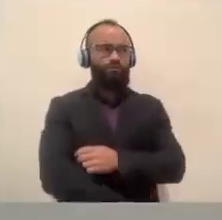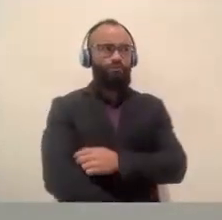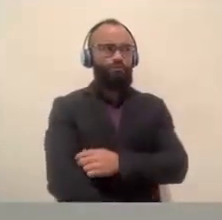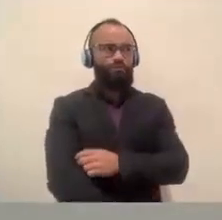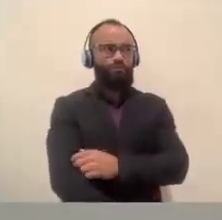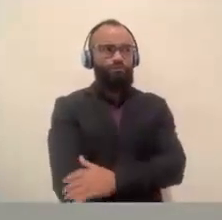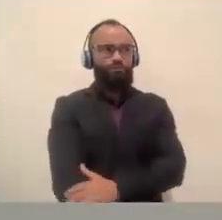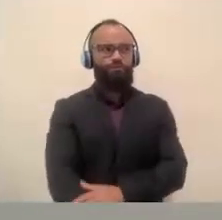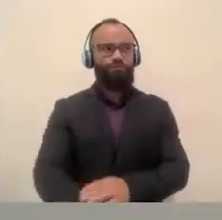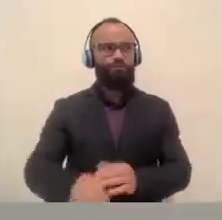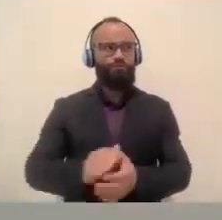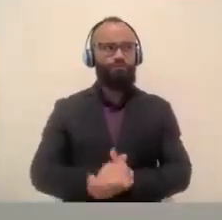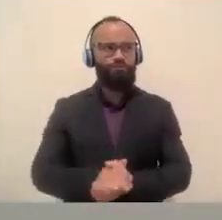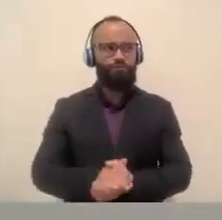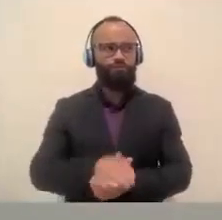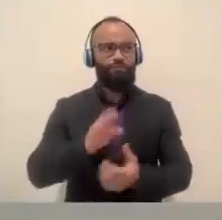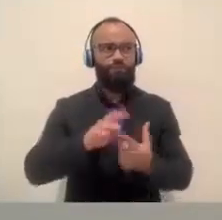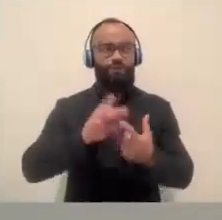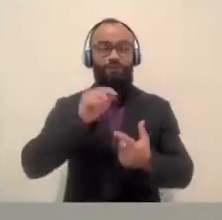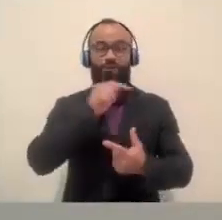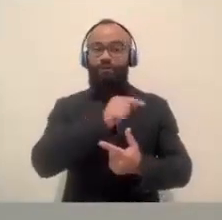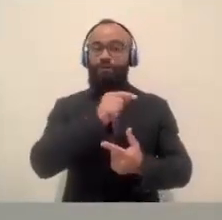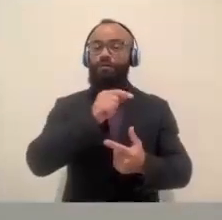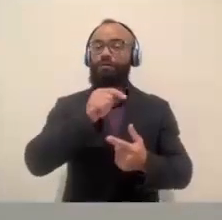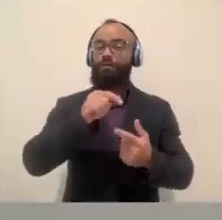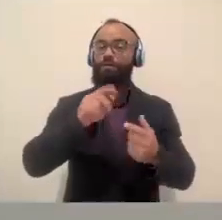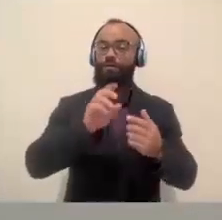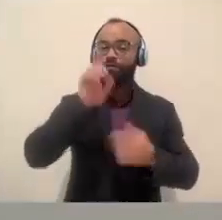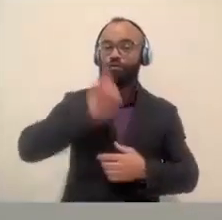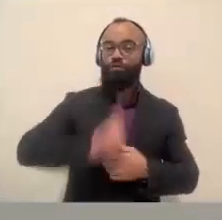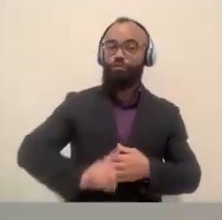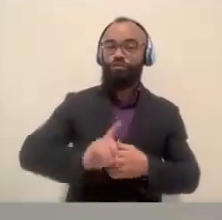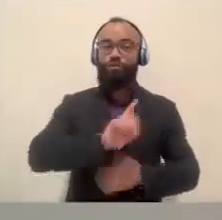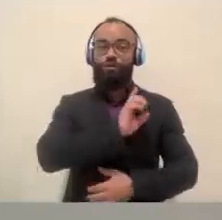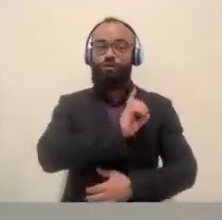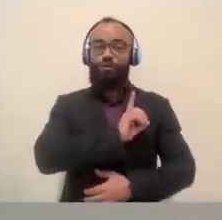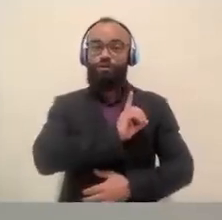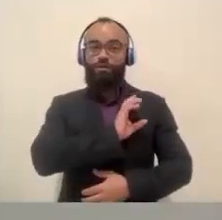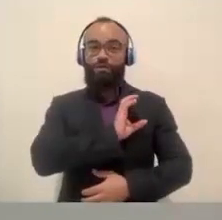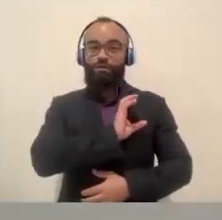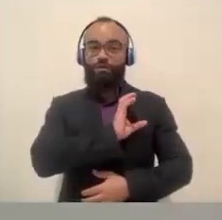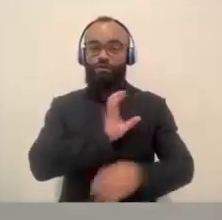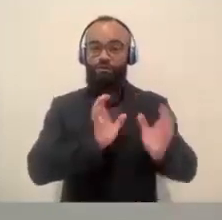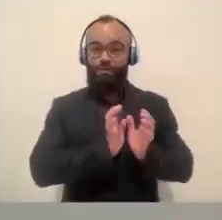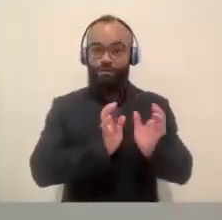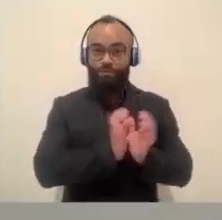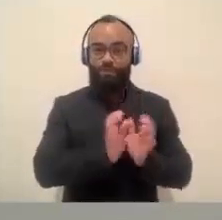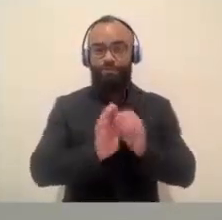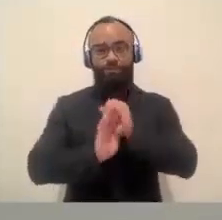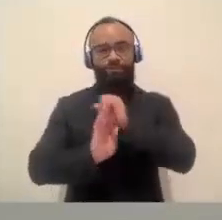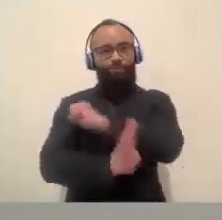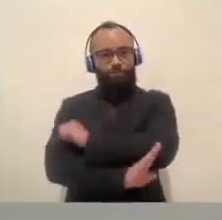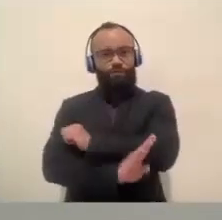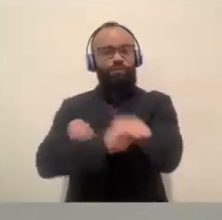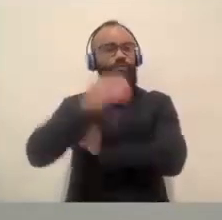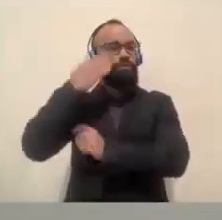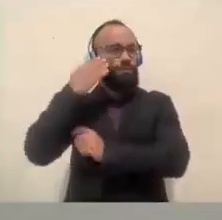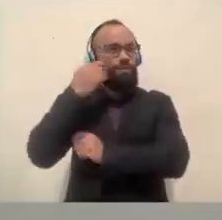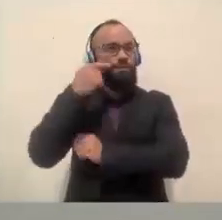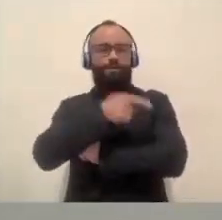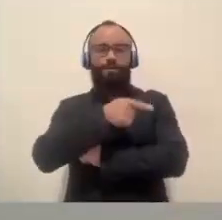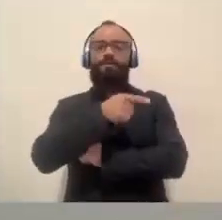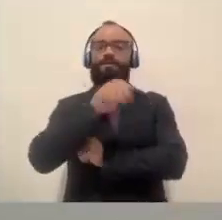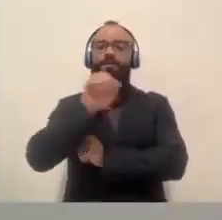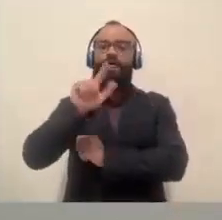uma delas é diretora da Pai de Biguassu, e eu tenho convicção de o Alei fez uma boa